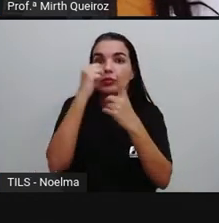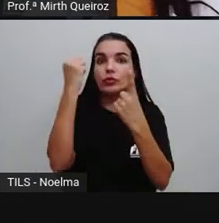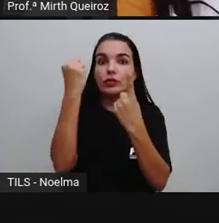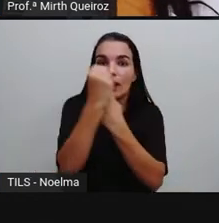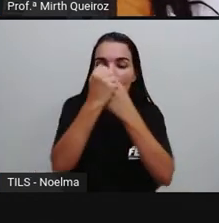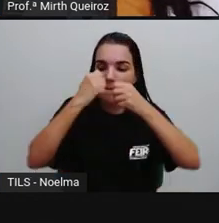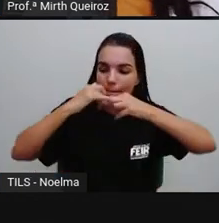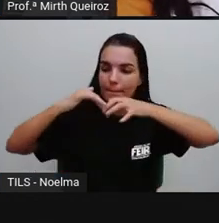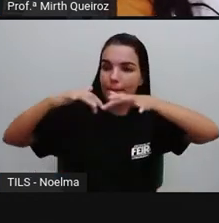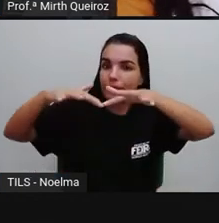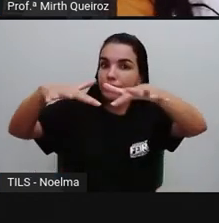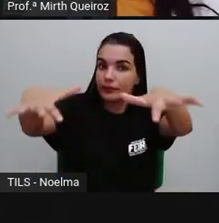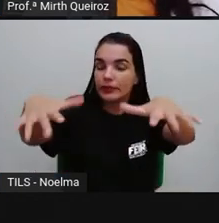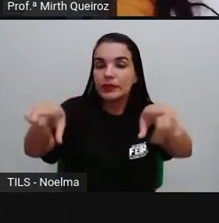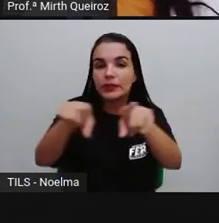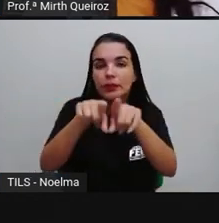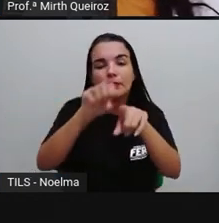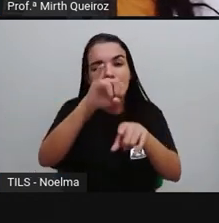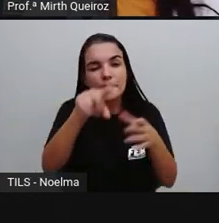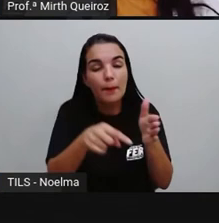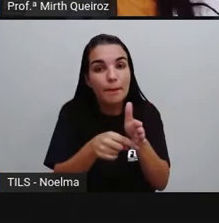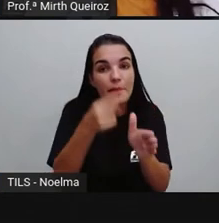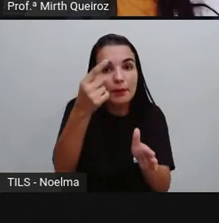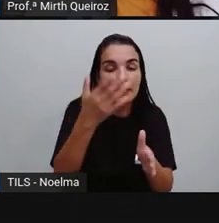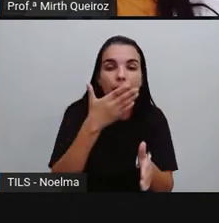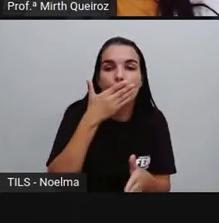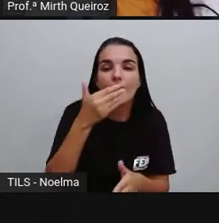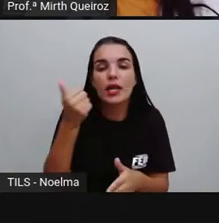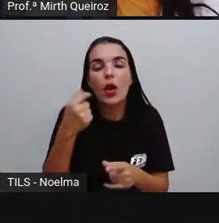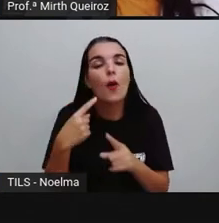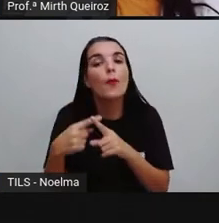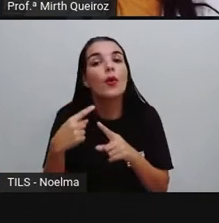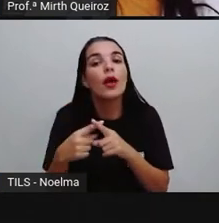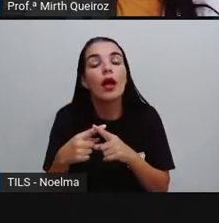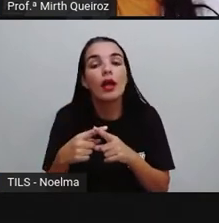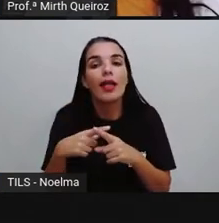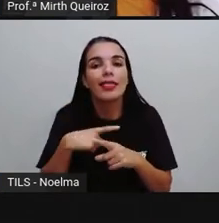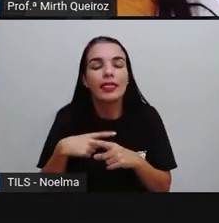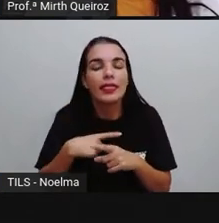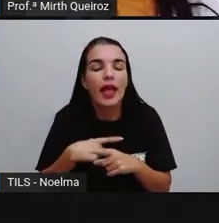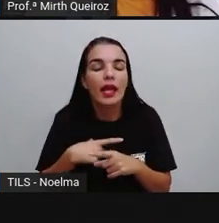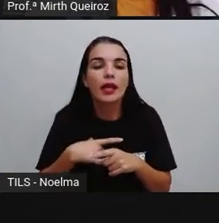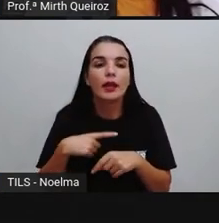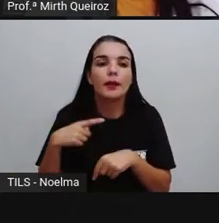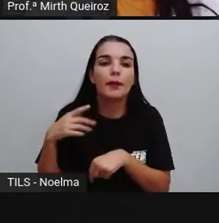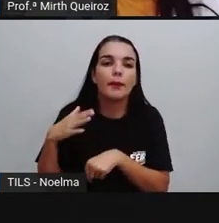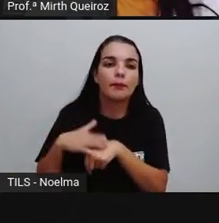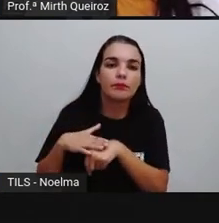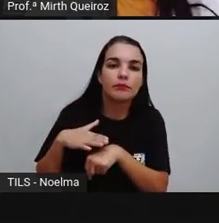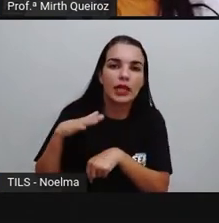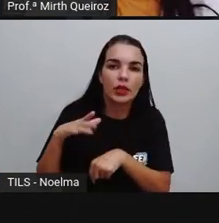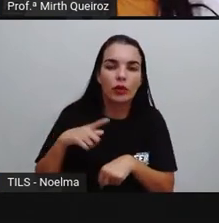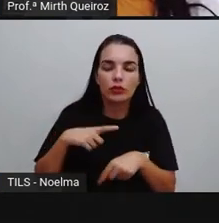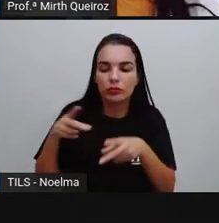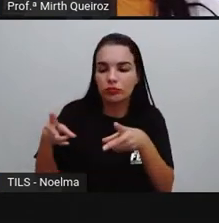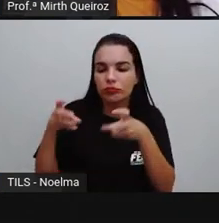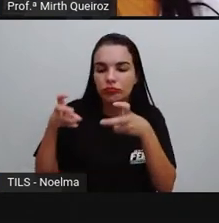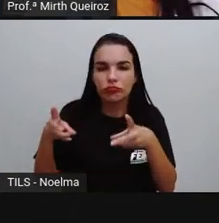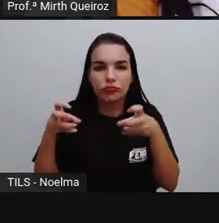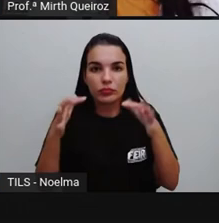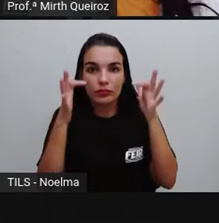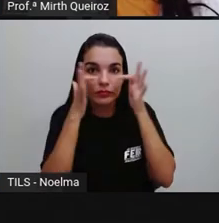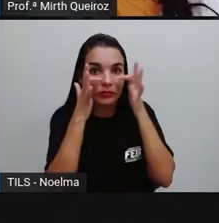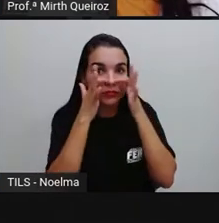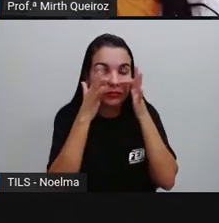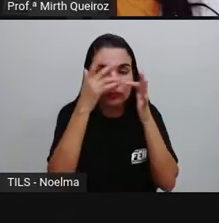Porém, se for inédita, melhor ainda para eles. Por quê? Porque vai, de certa forma, chamar a atenção aí